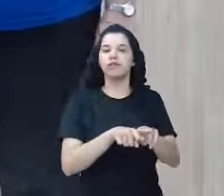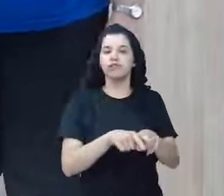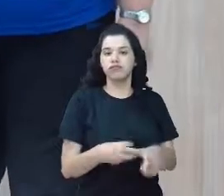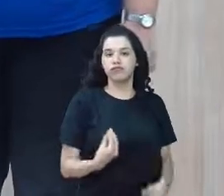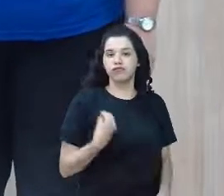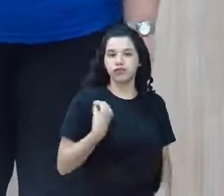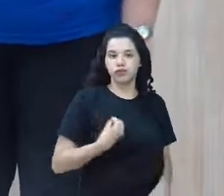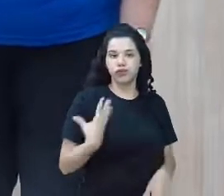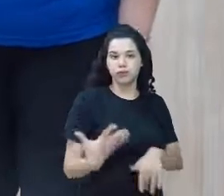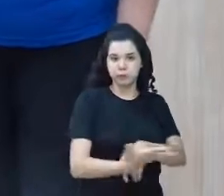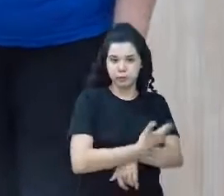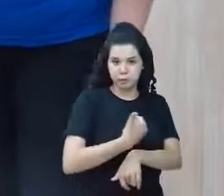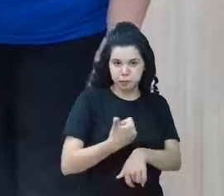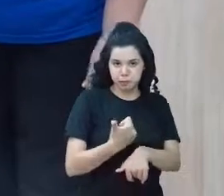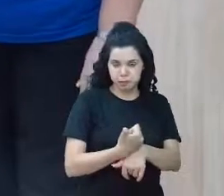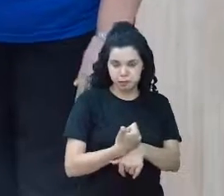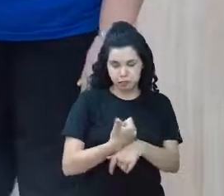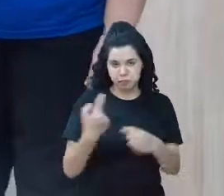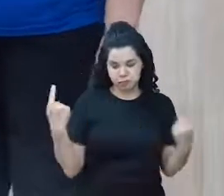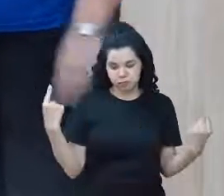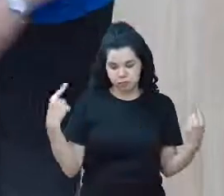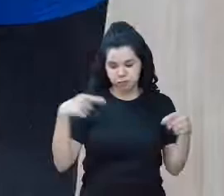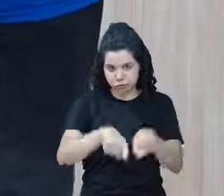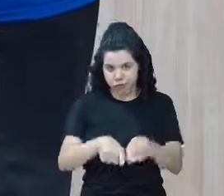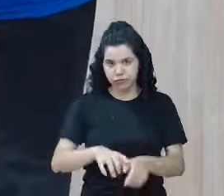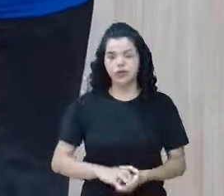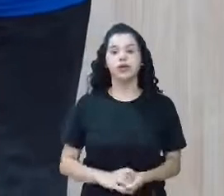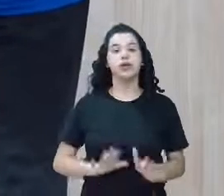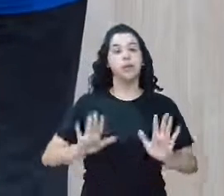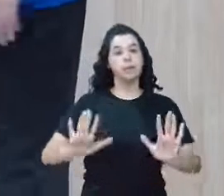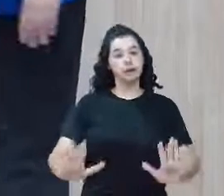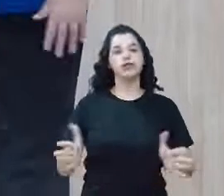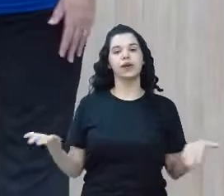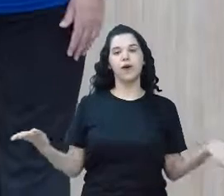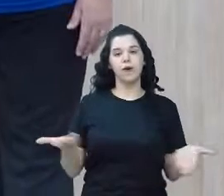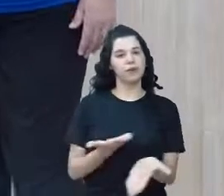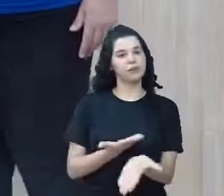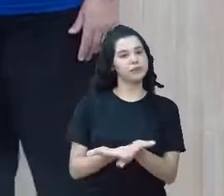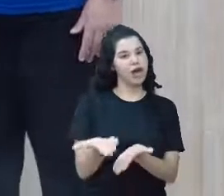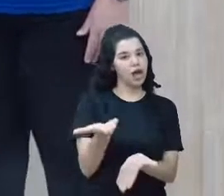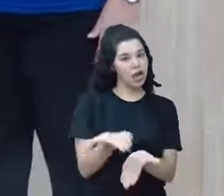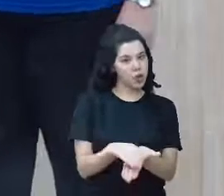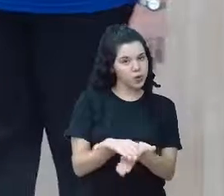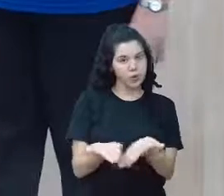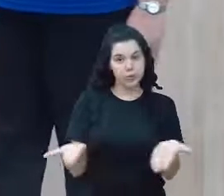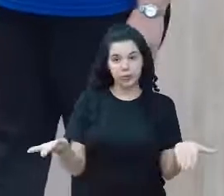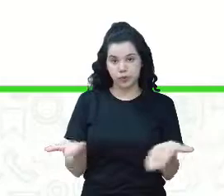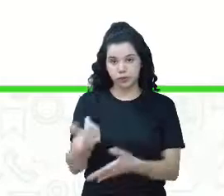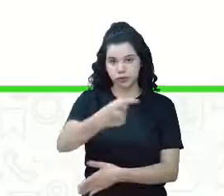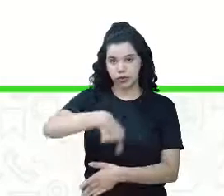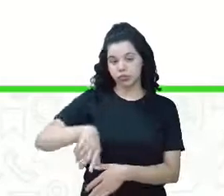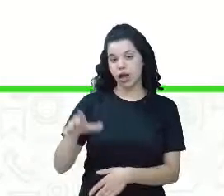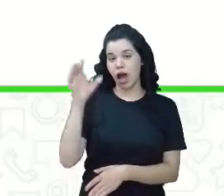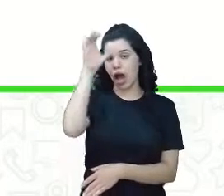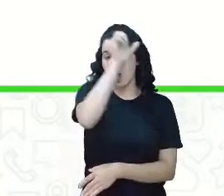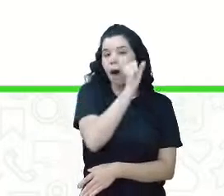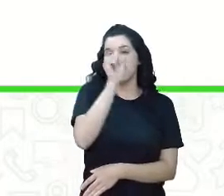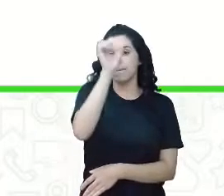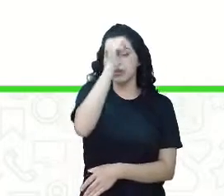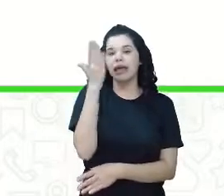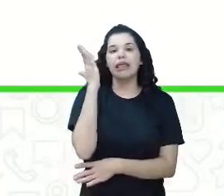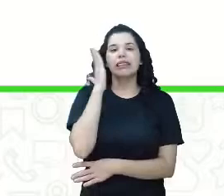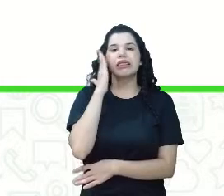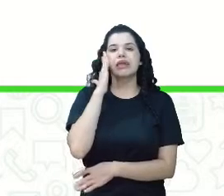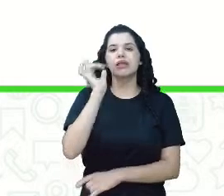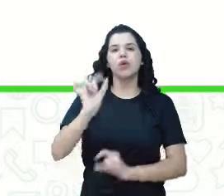profissional. Mas vamos ao conteúdo de hoje. Você vai aprender a compreender o